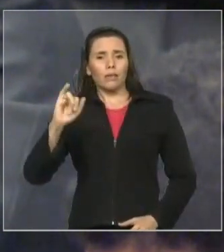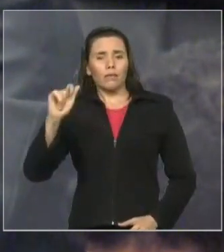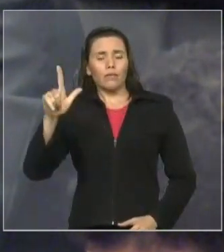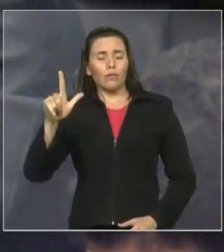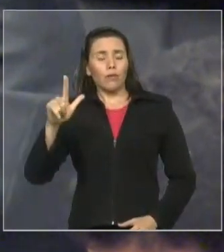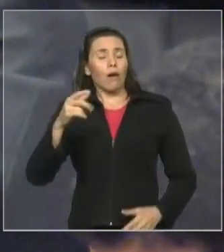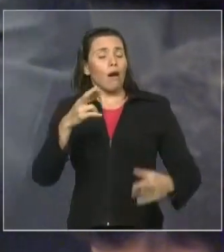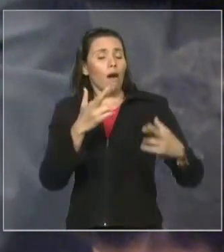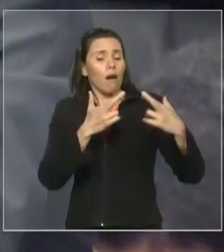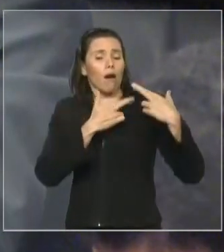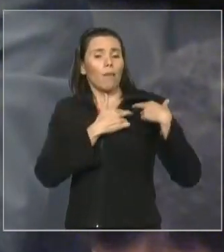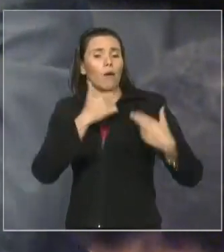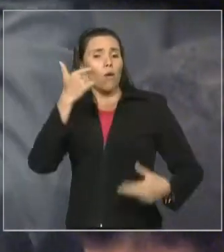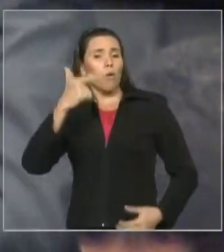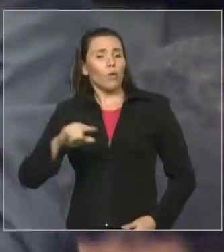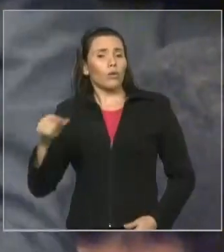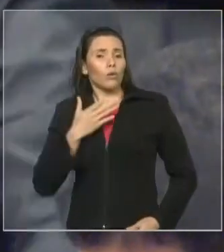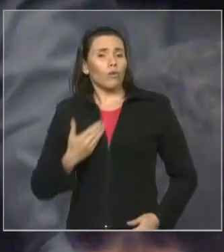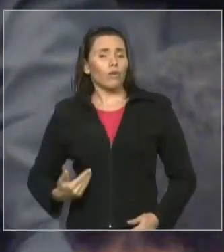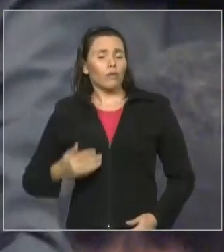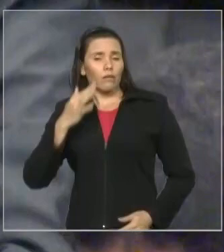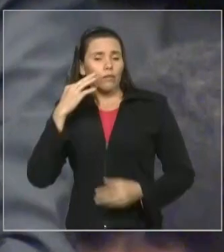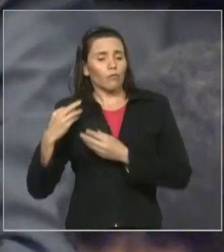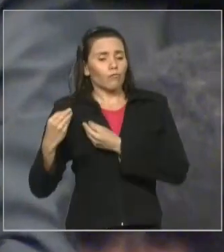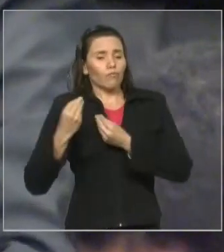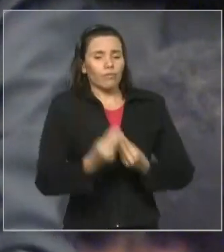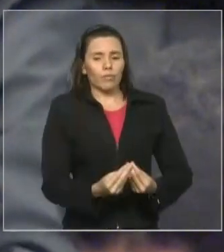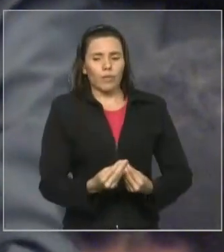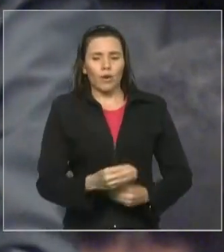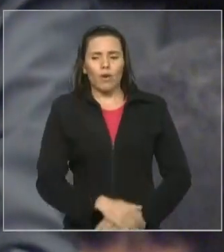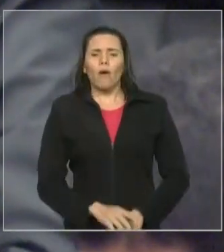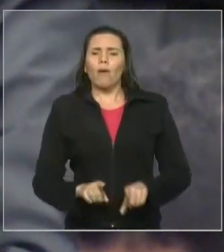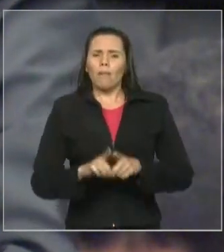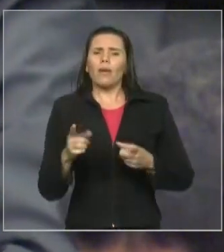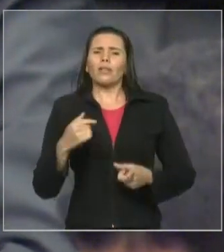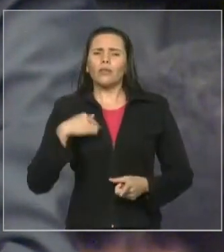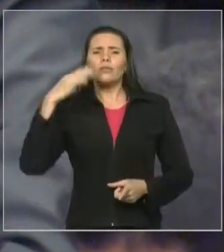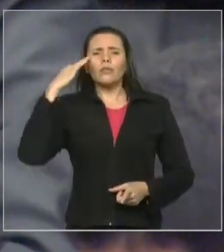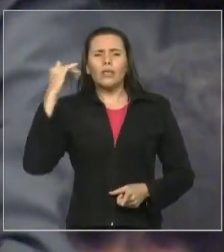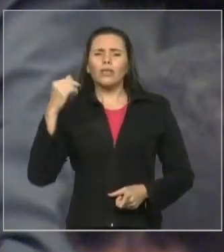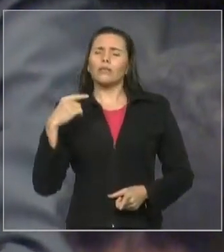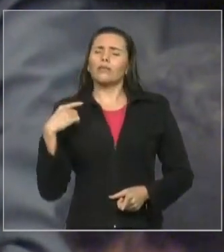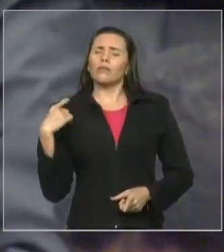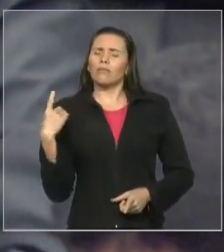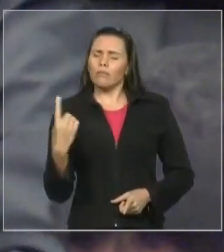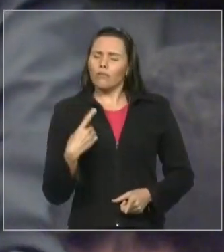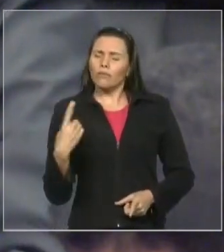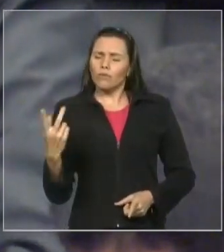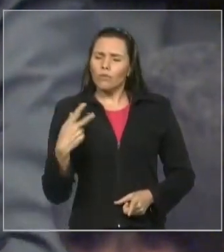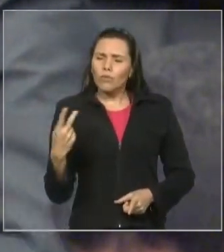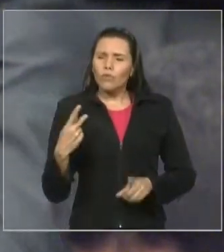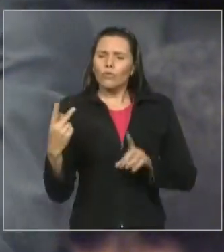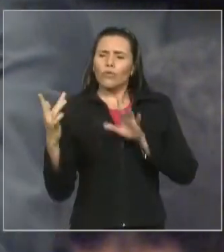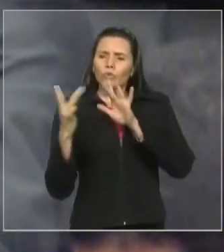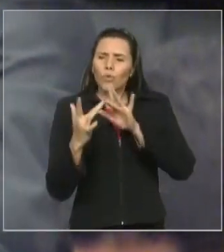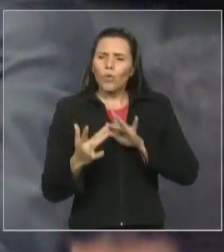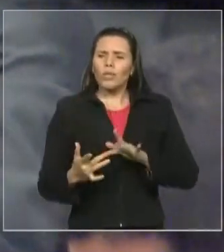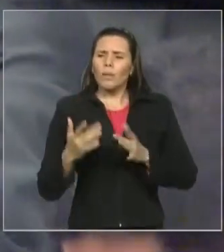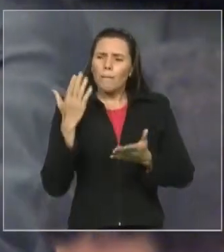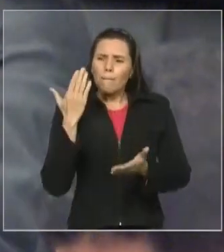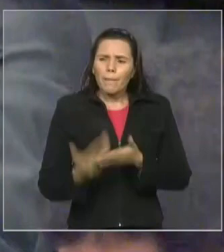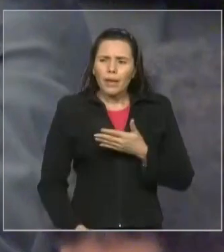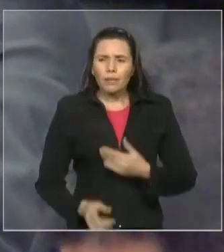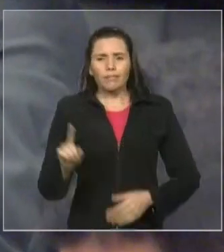em tê-lo nesses dias, e que a gente não vai se distanciar, ainda que em funções diferentes. O que eu quero destacar é a sua trajetória